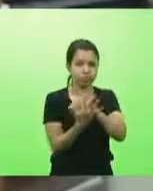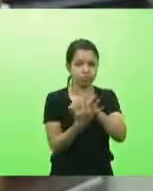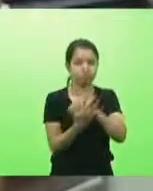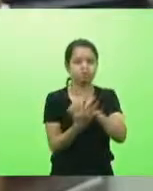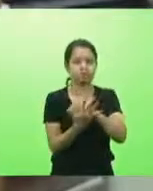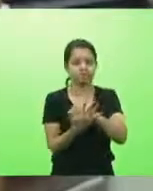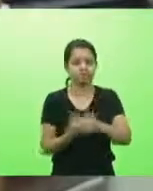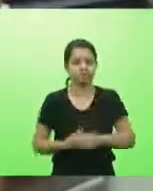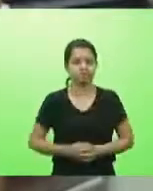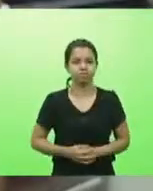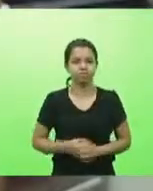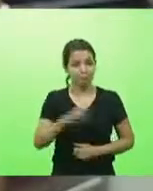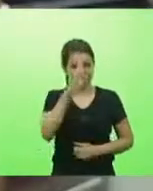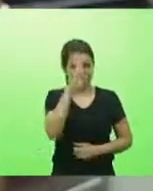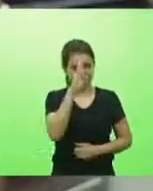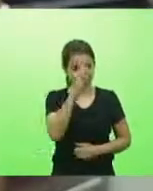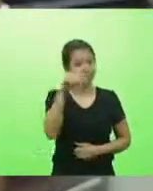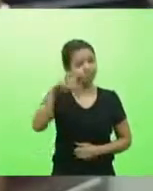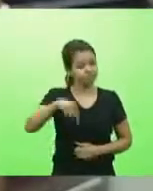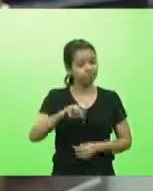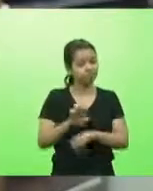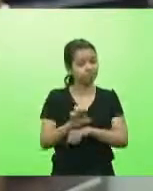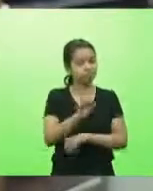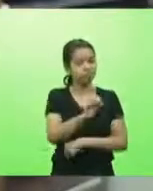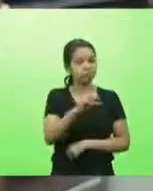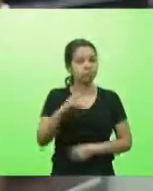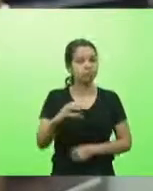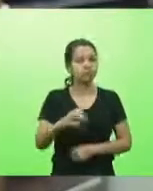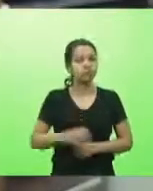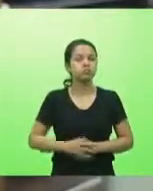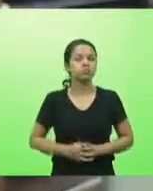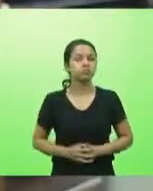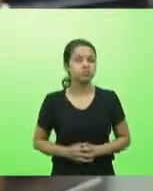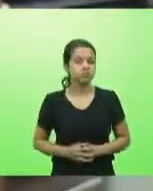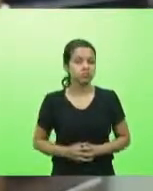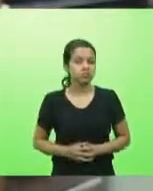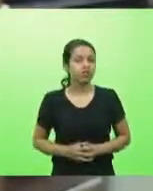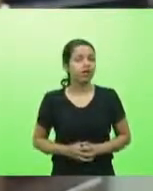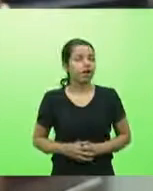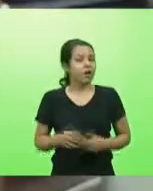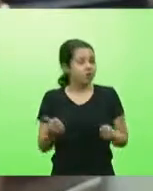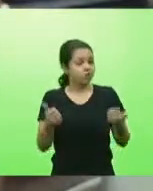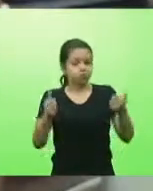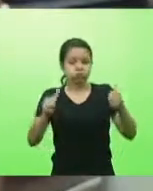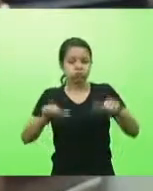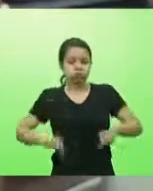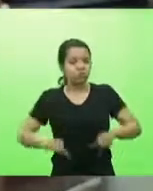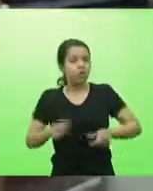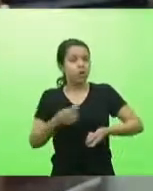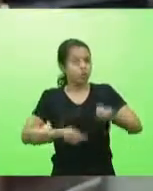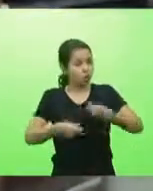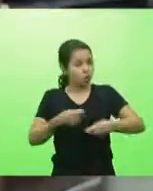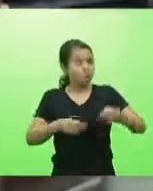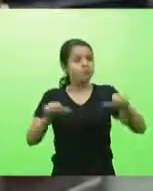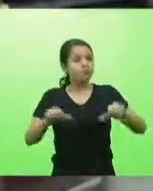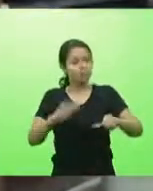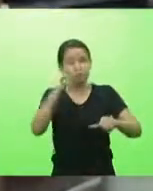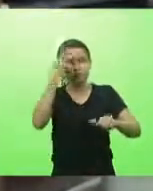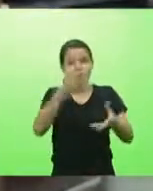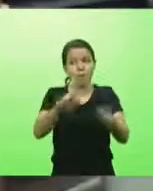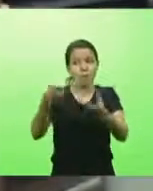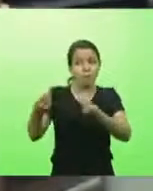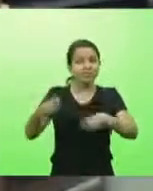principalmente o nosso estado. O lockdown é terrível para a economia. muita gente precisa trabalhar de dia